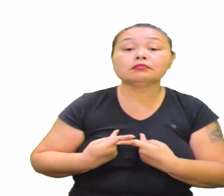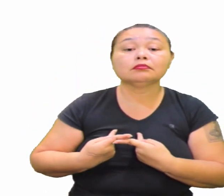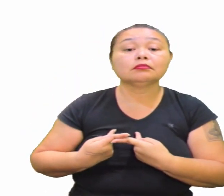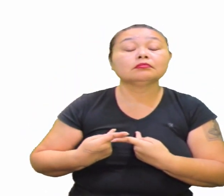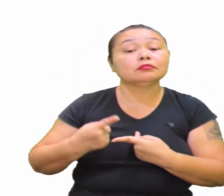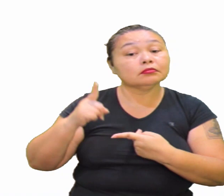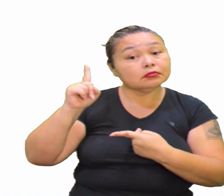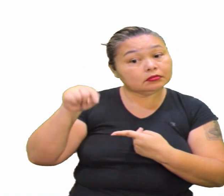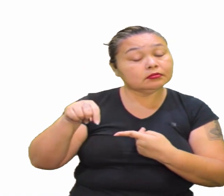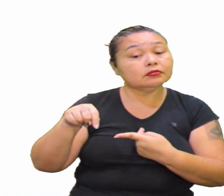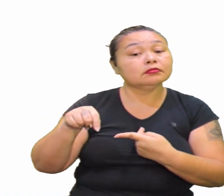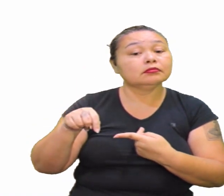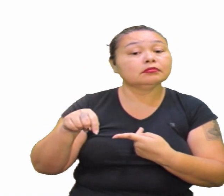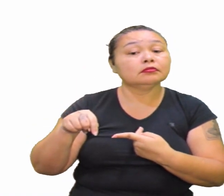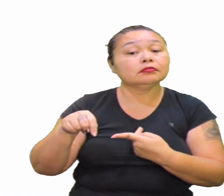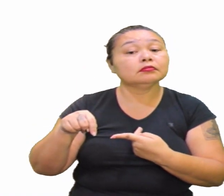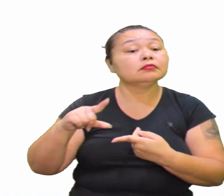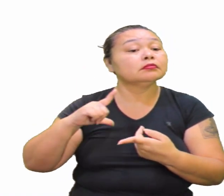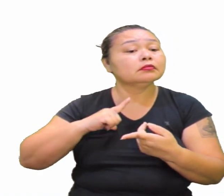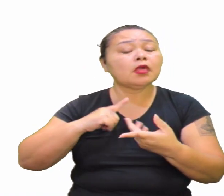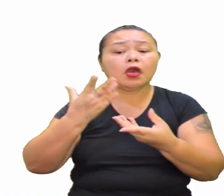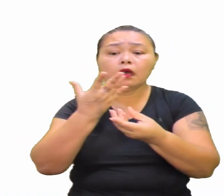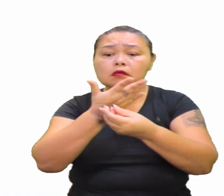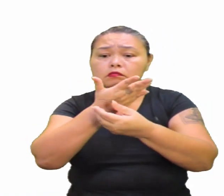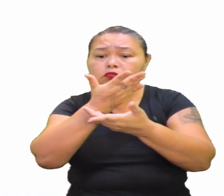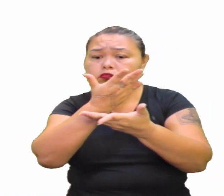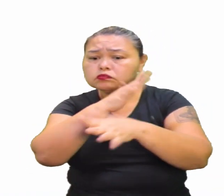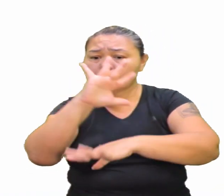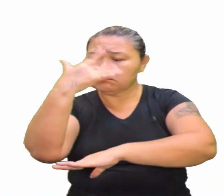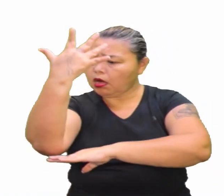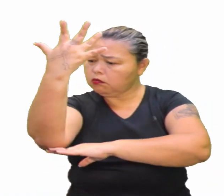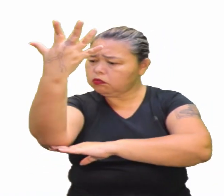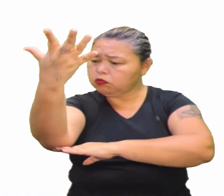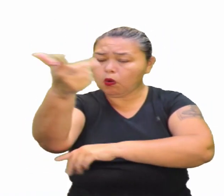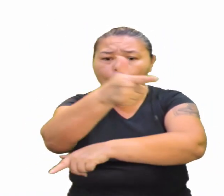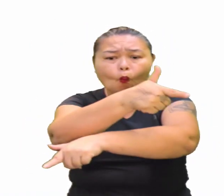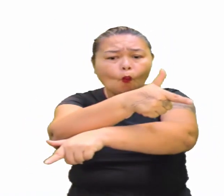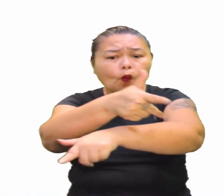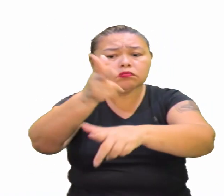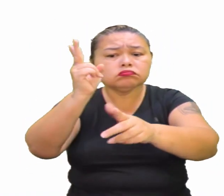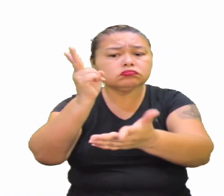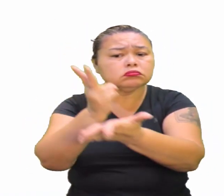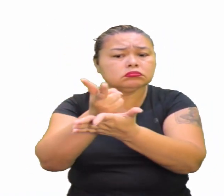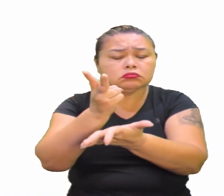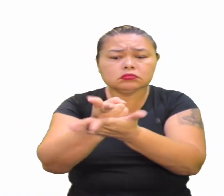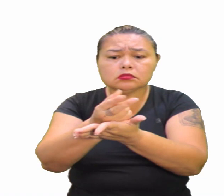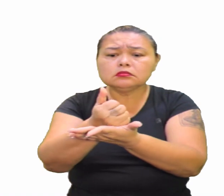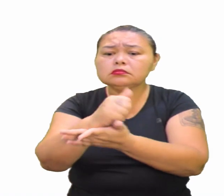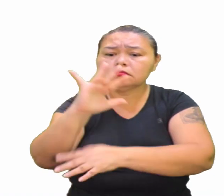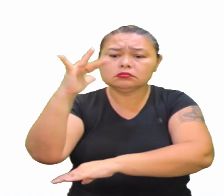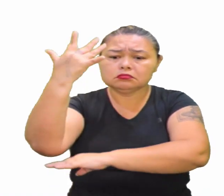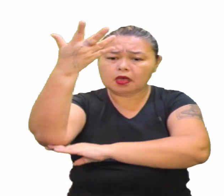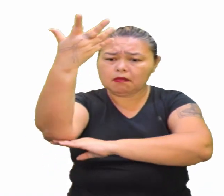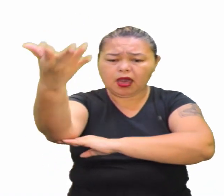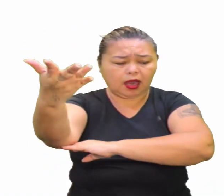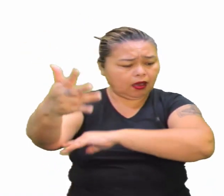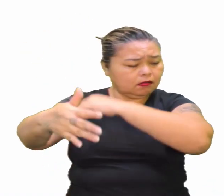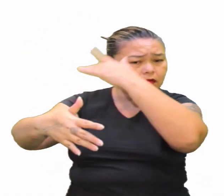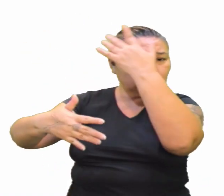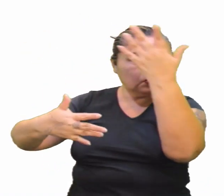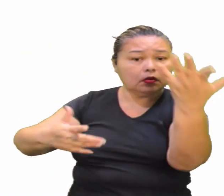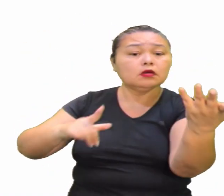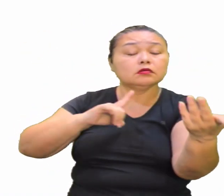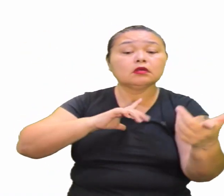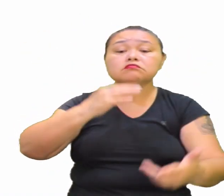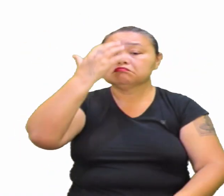Que é a ação humana Gente Onde há o desaparecimento Completo e permanente De áreas florestadas Trazendo